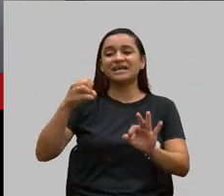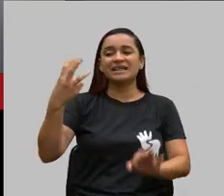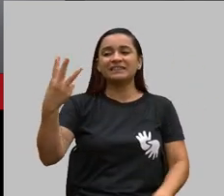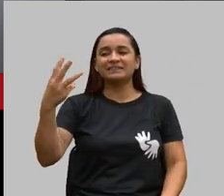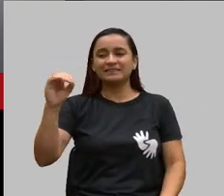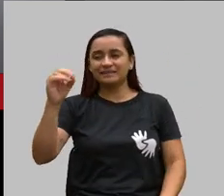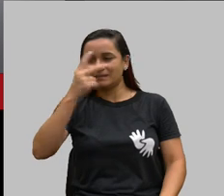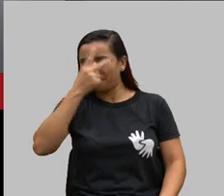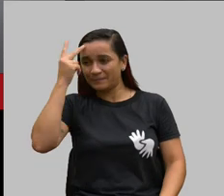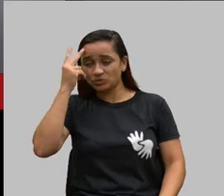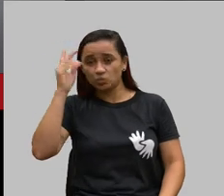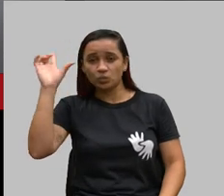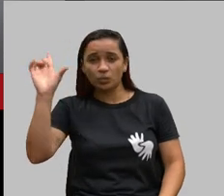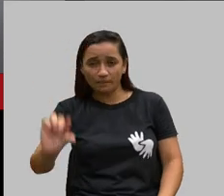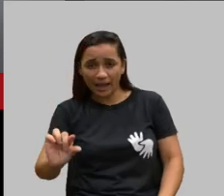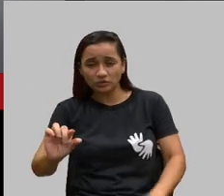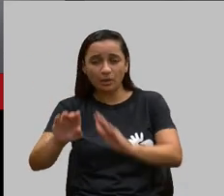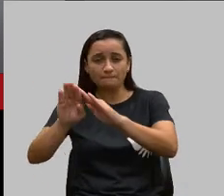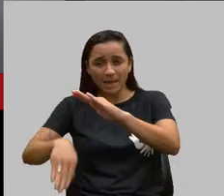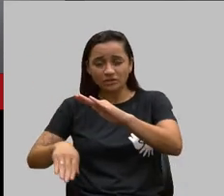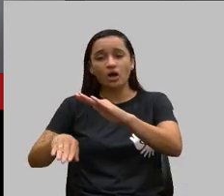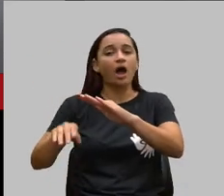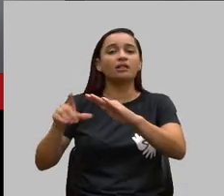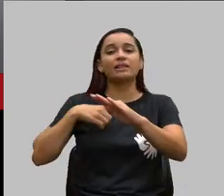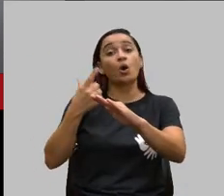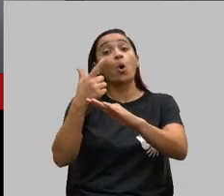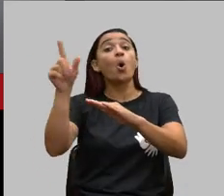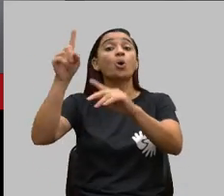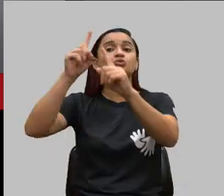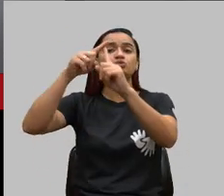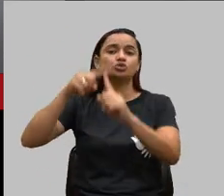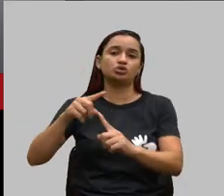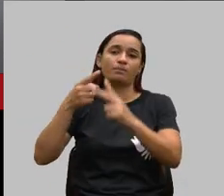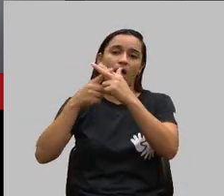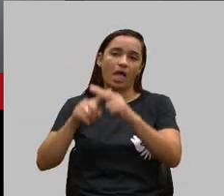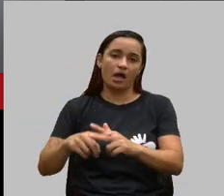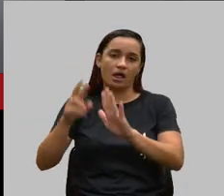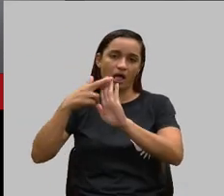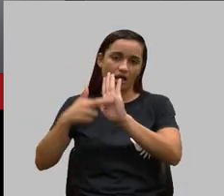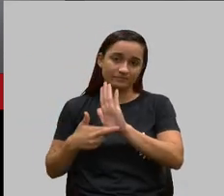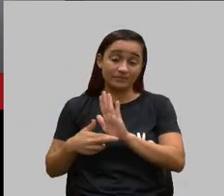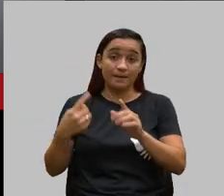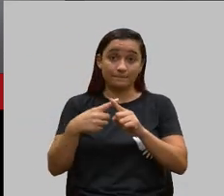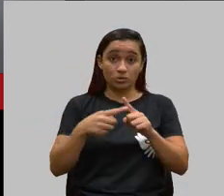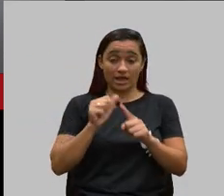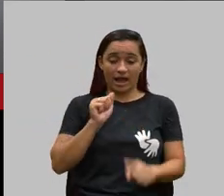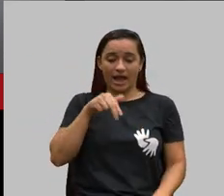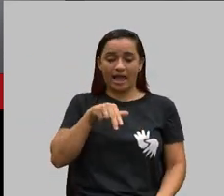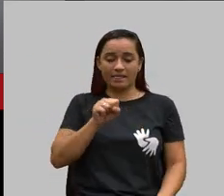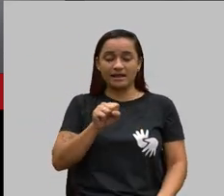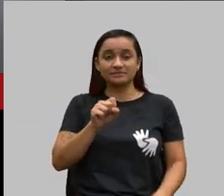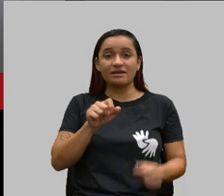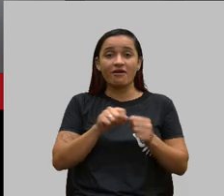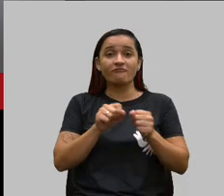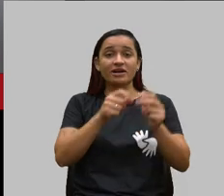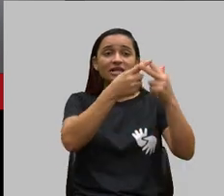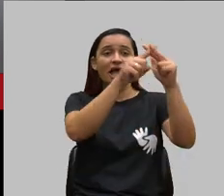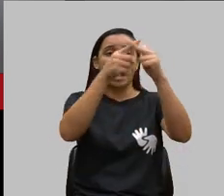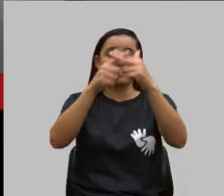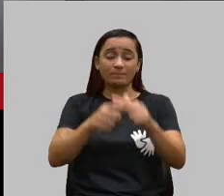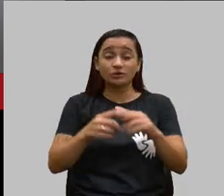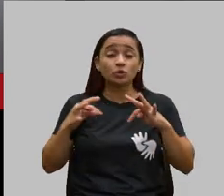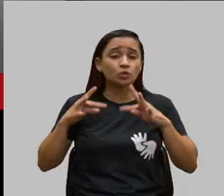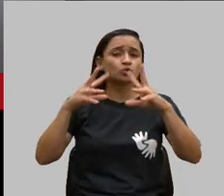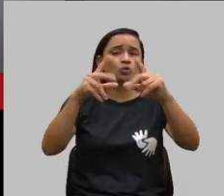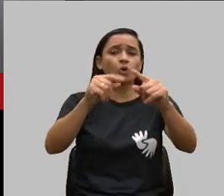outro regramento. A ANS, ela regulamenta todas as formas de reajuste. Ela não regulamenta de maneira idêntica, ela não